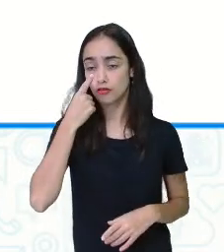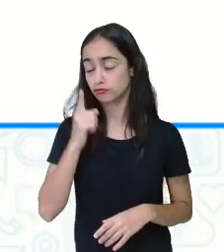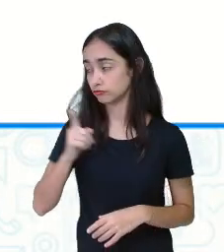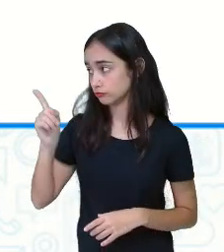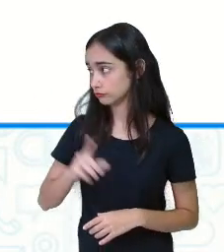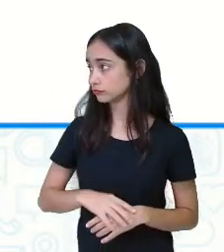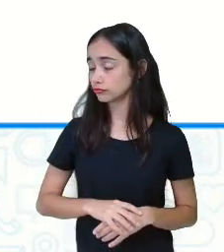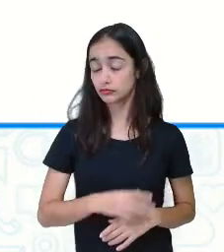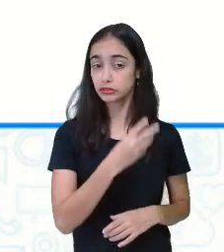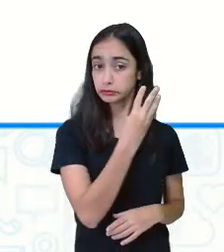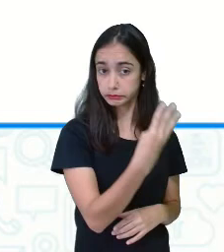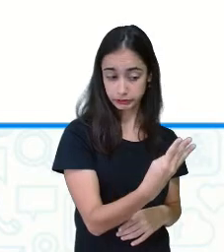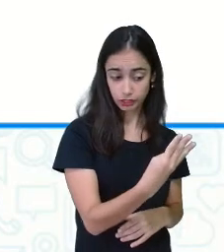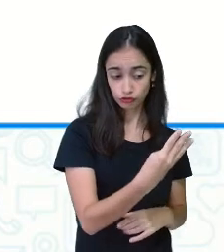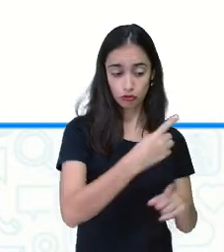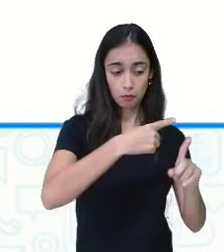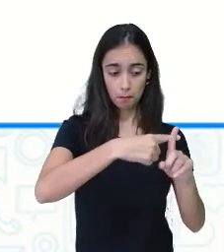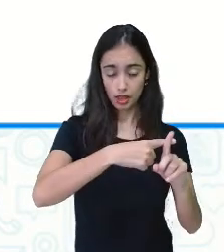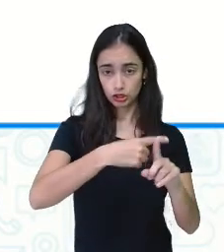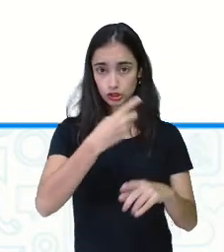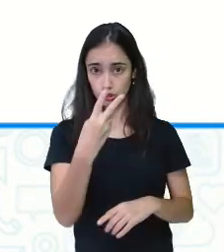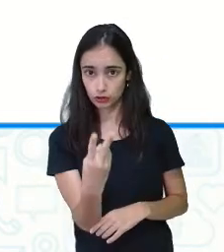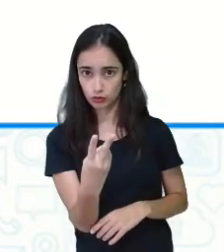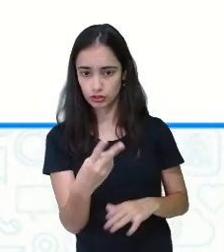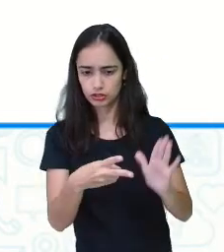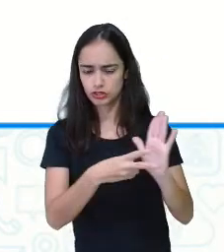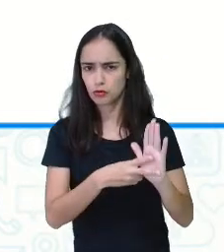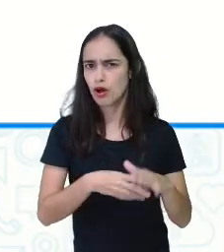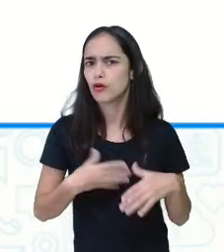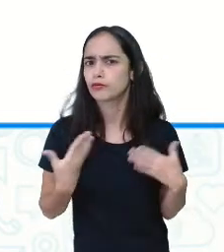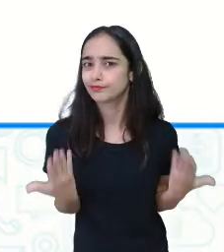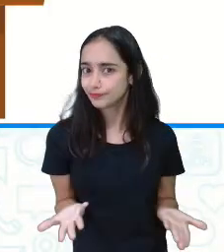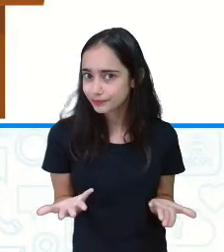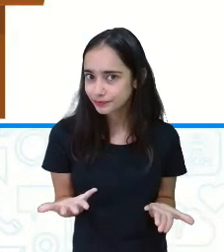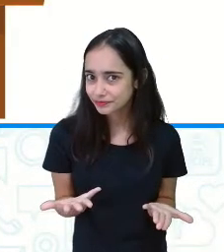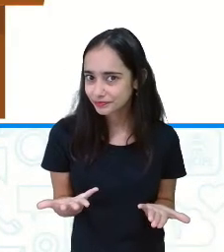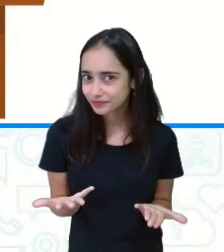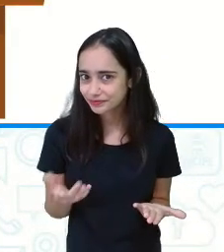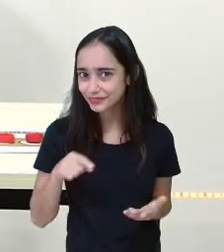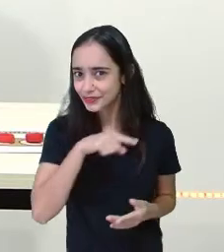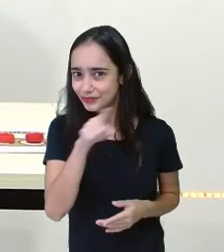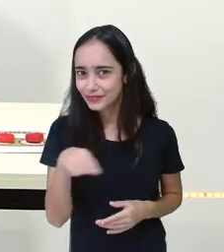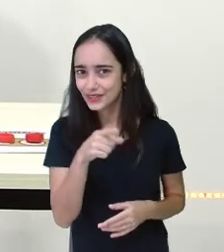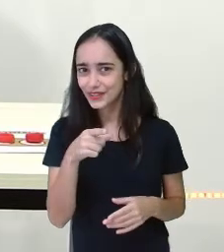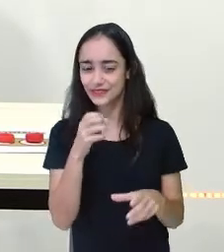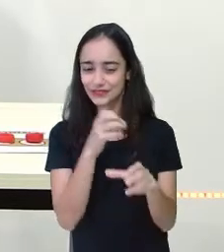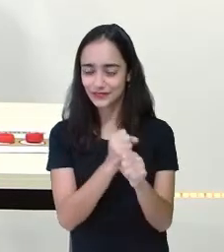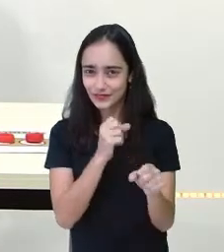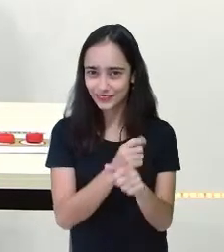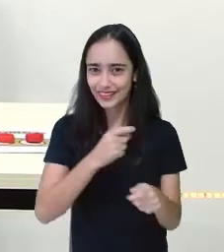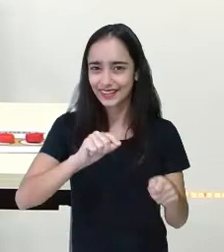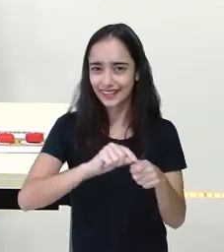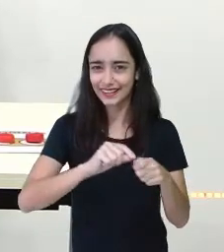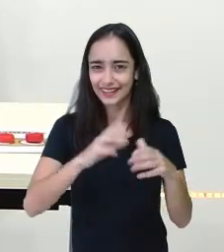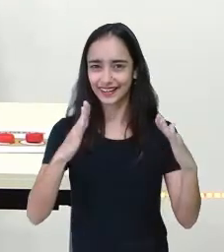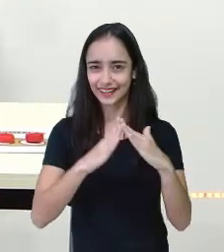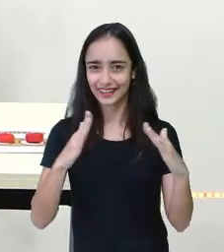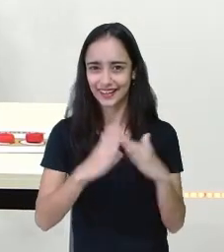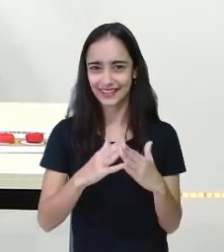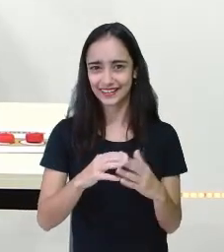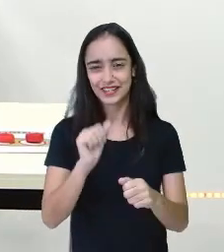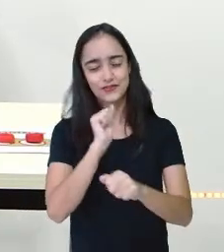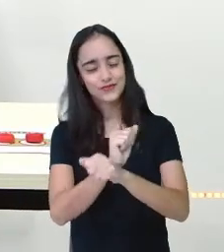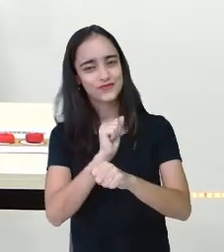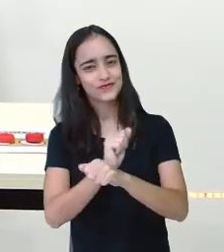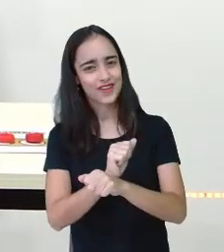representação, mais 2 é igual a... Aí você vai fazer a soma em casa. Espero você amanhã. Espero